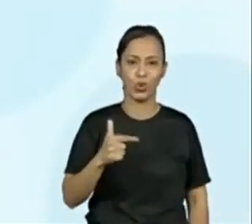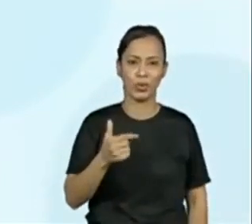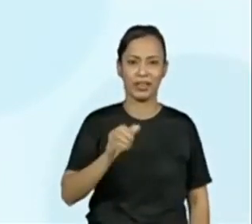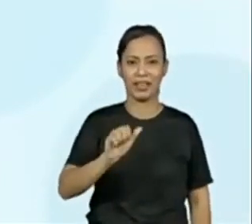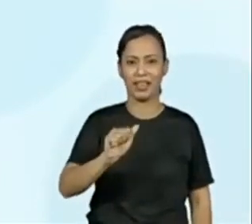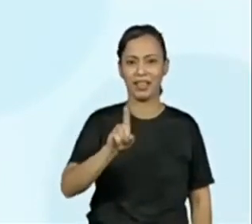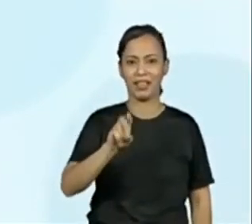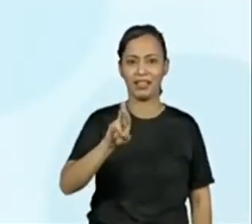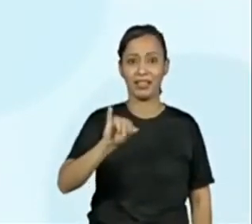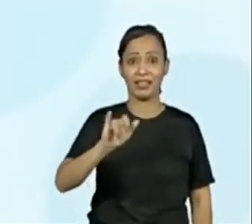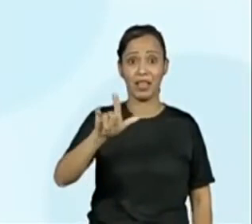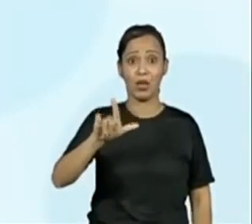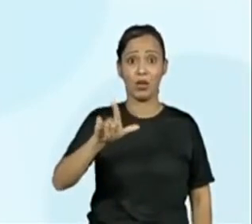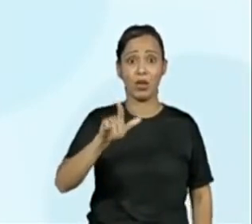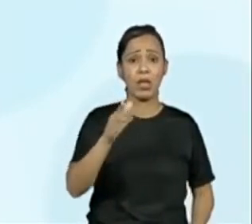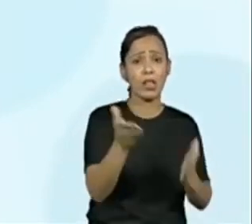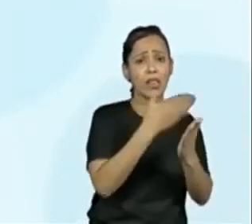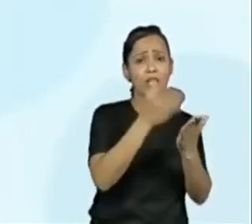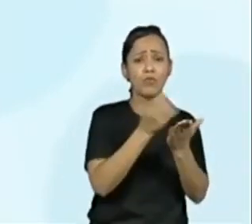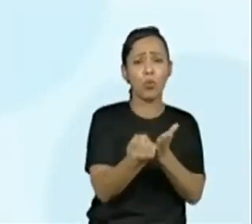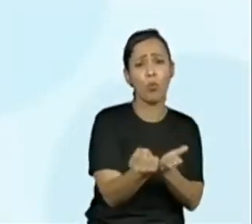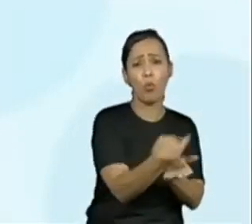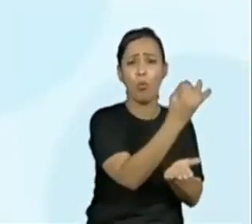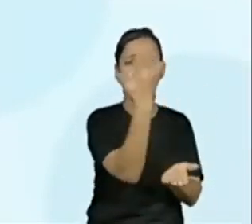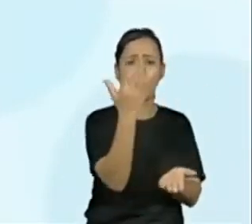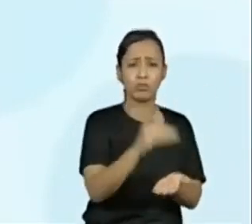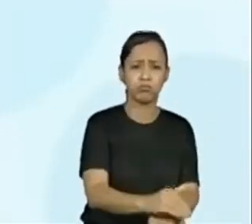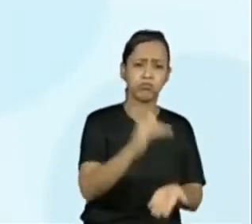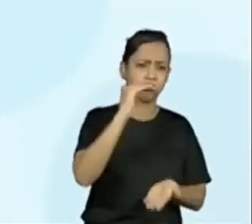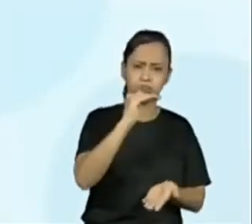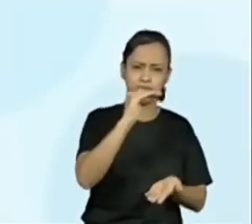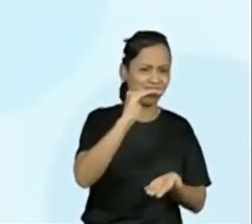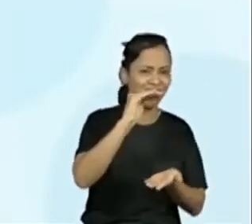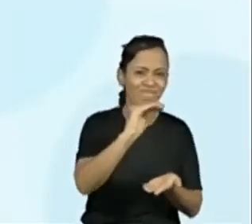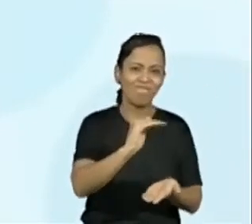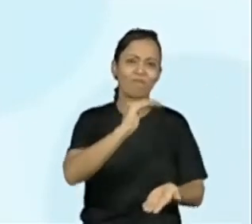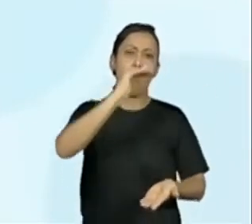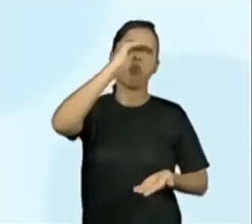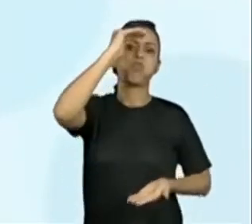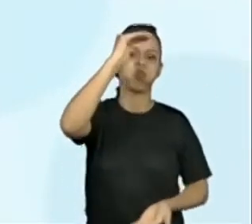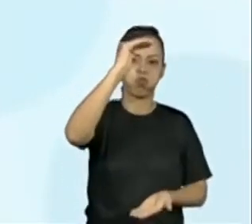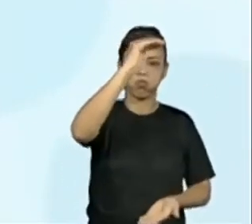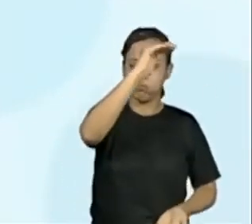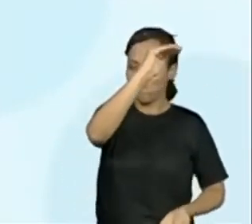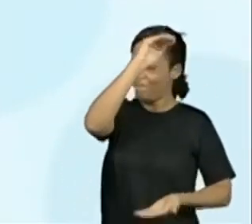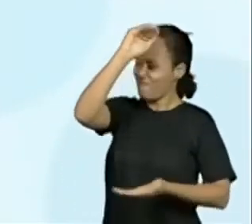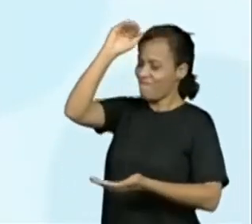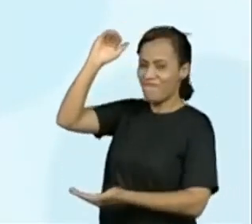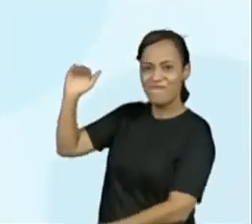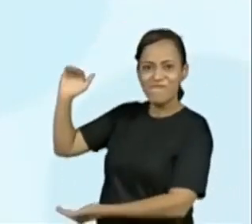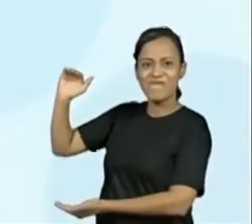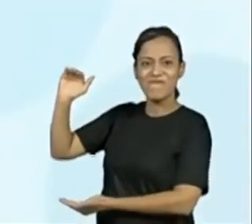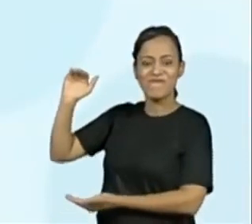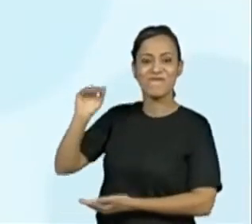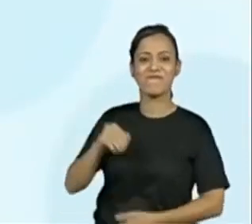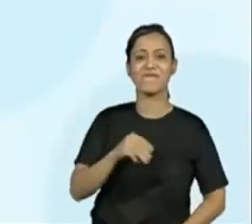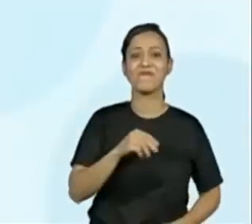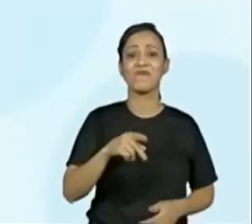mas vamos ver se podemos caprichar, afirmou o presidente da Academia Brasileira de Letras, Marco